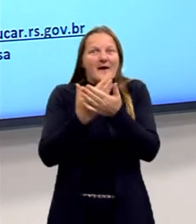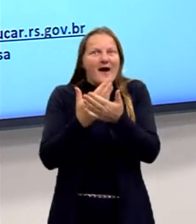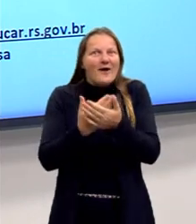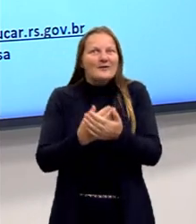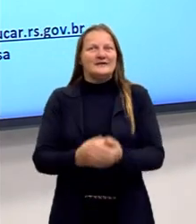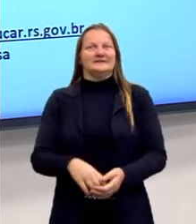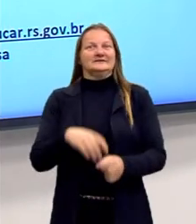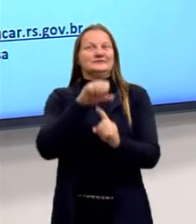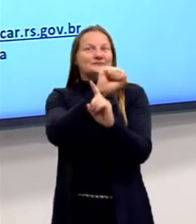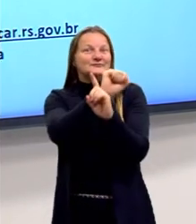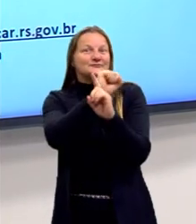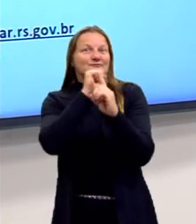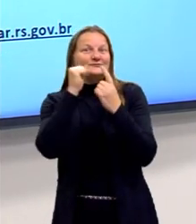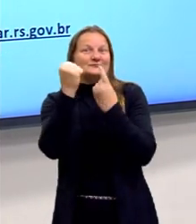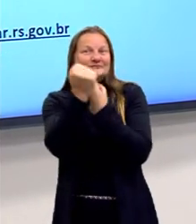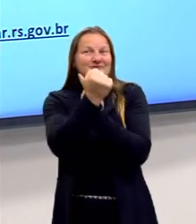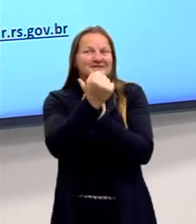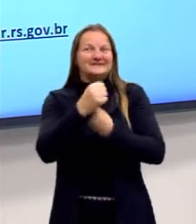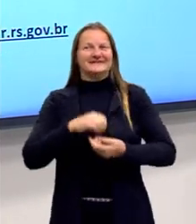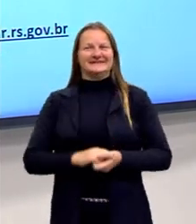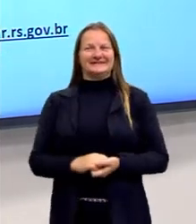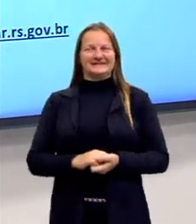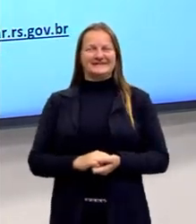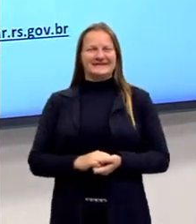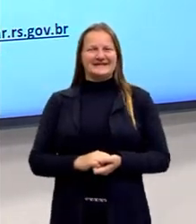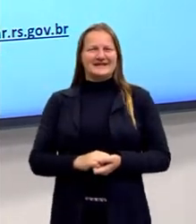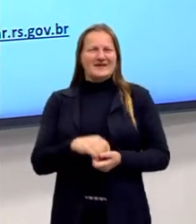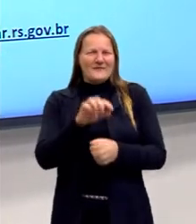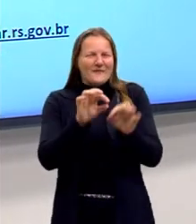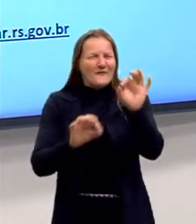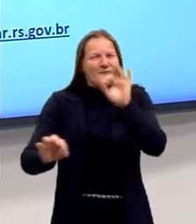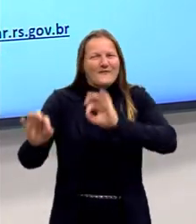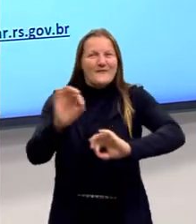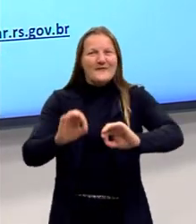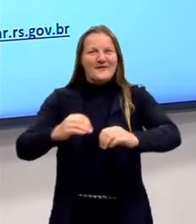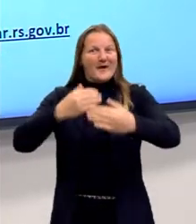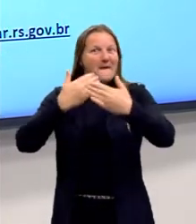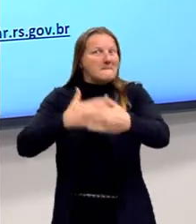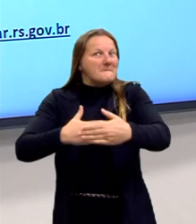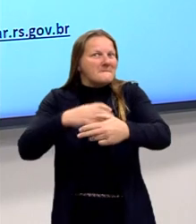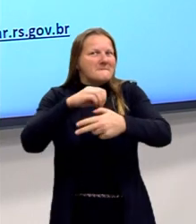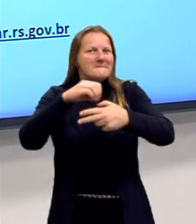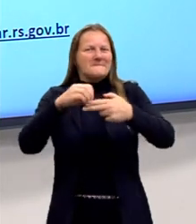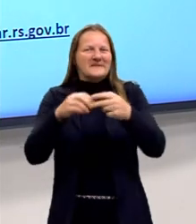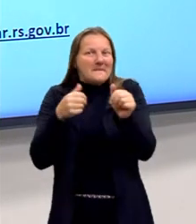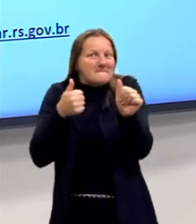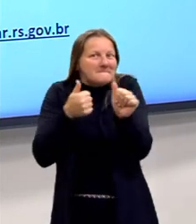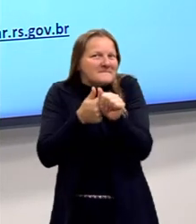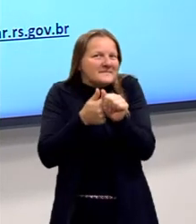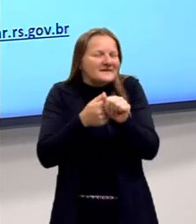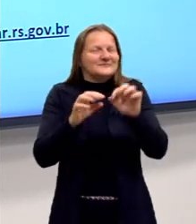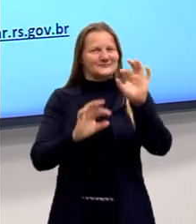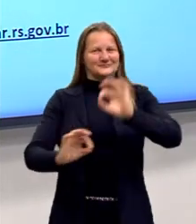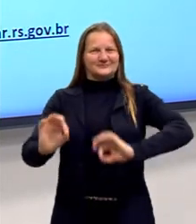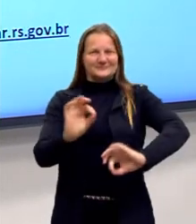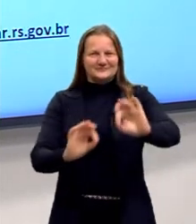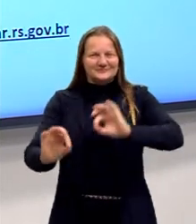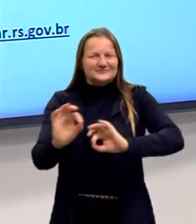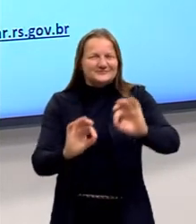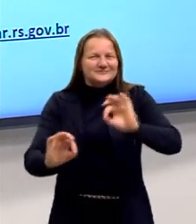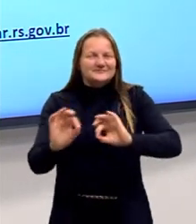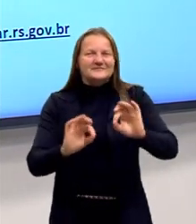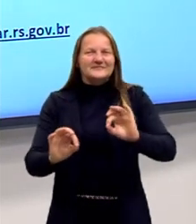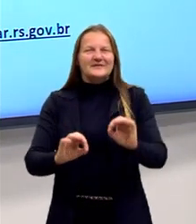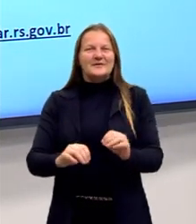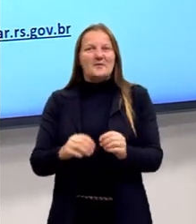uma aula de Sociologia, se preparando para Pré-Enem que está logo aí, né? E vai te preparando, vai te organizando,